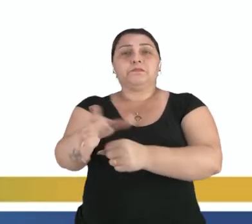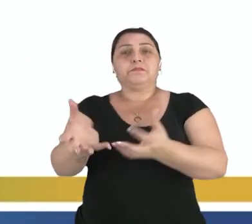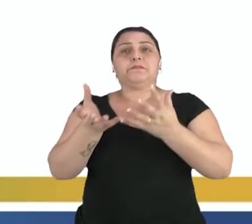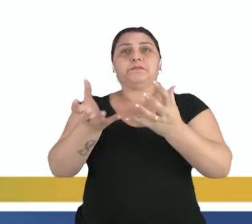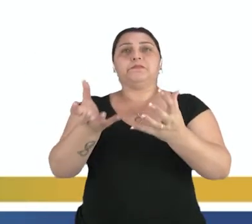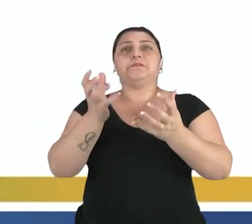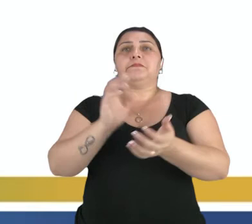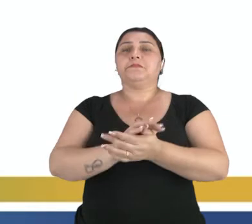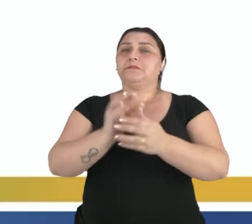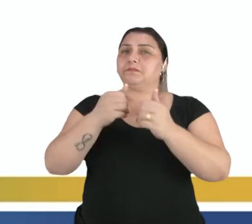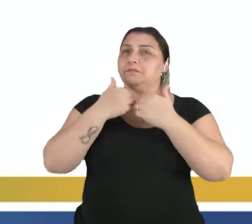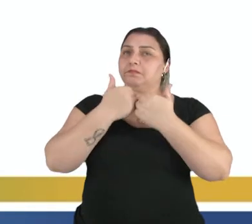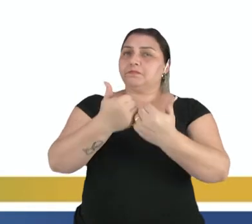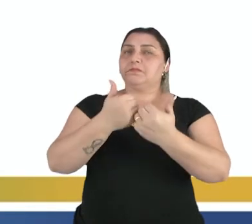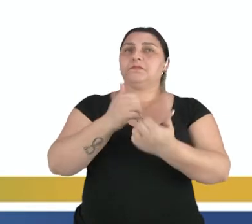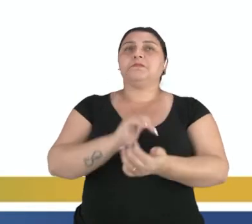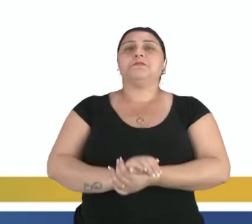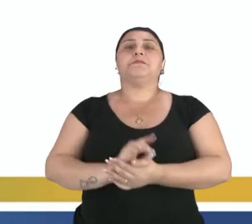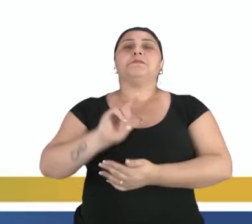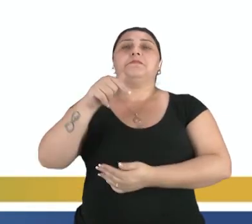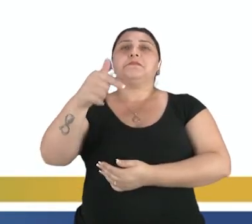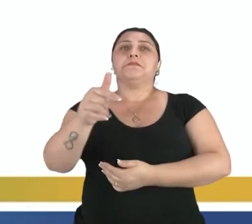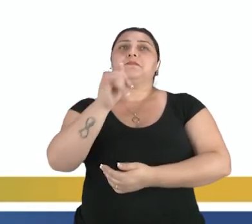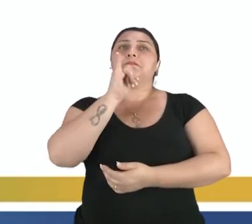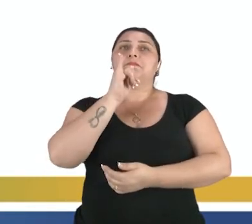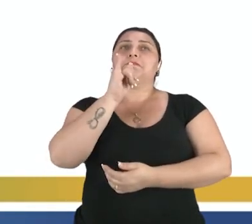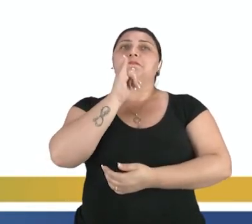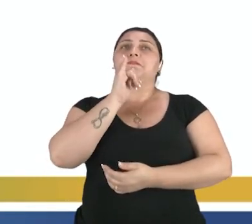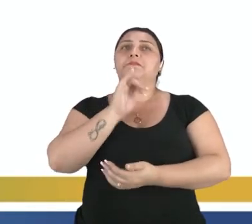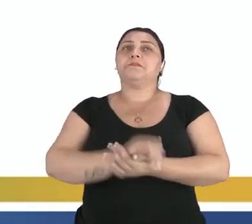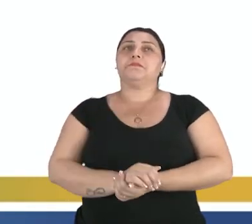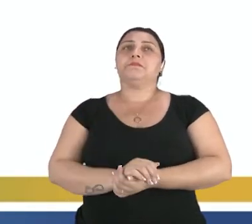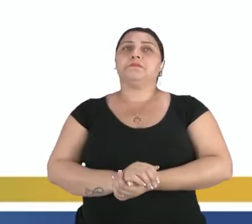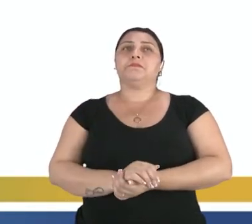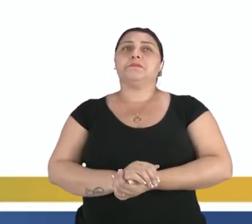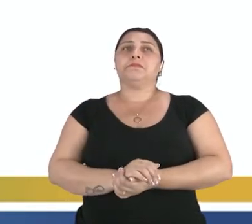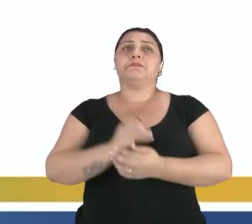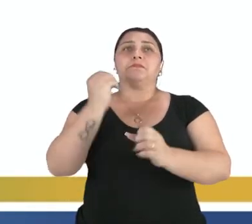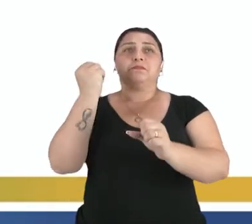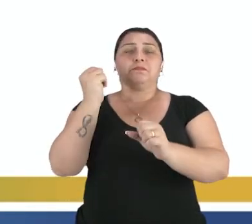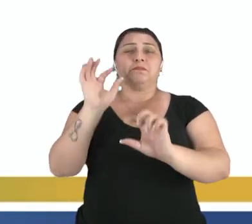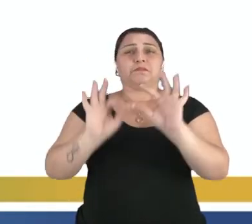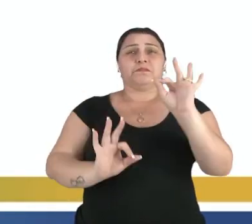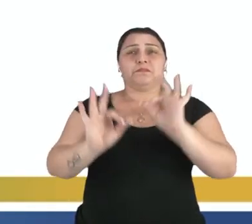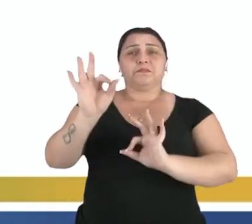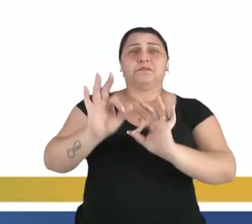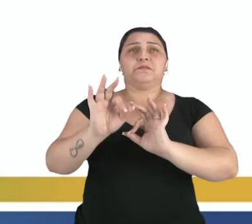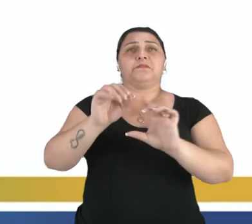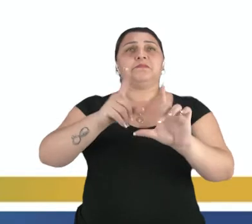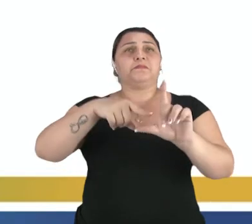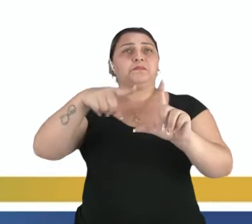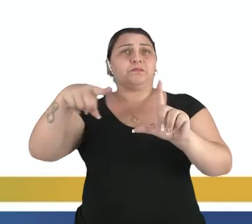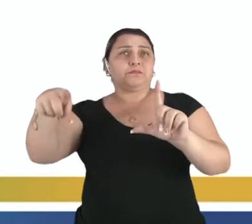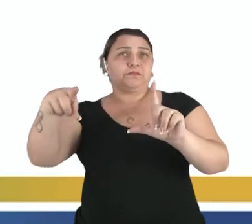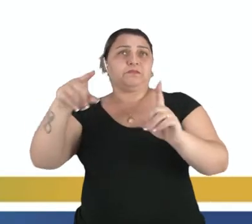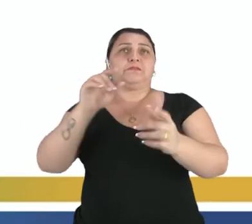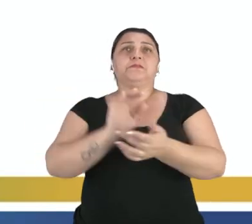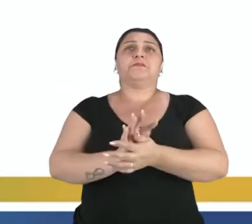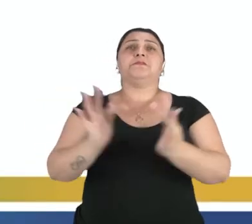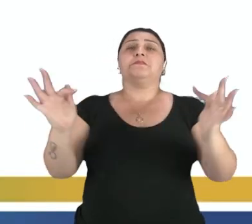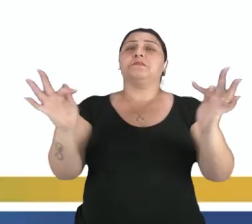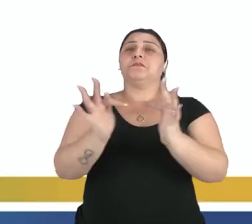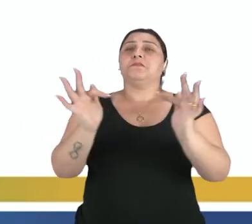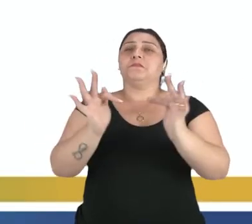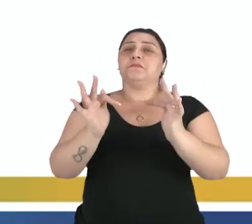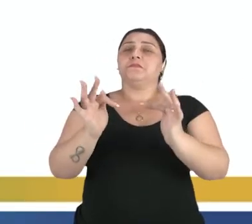quiser. Tudo bem? Vamos a mais um exemplo? Então, olha só. O nosso exercitando,